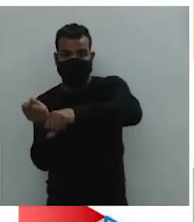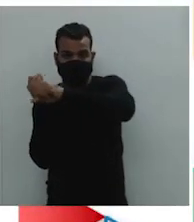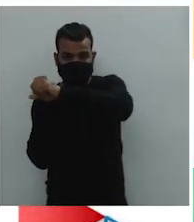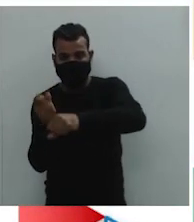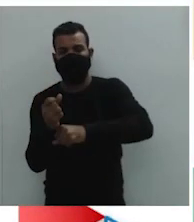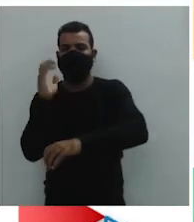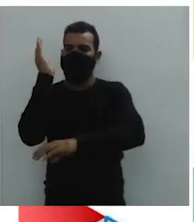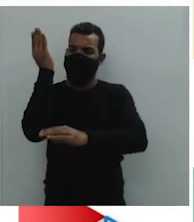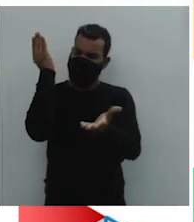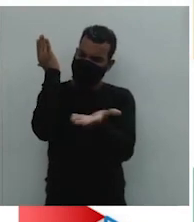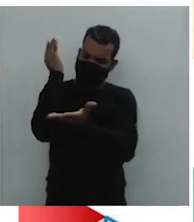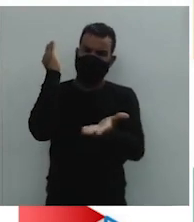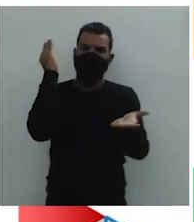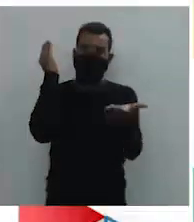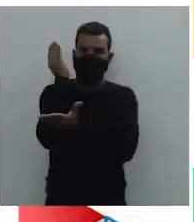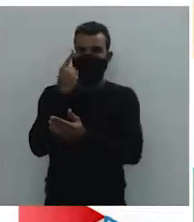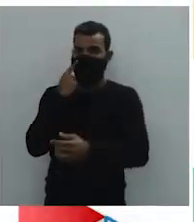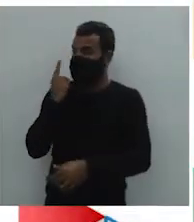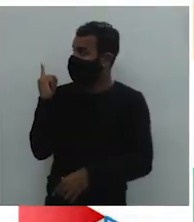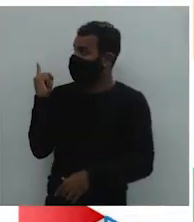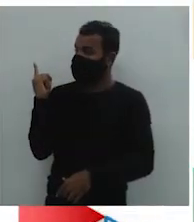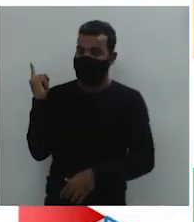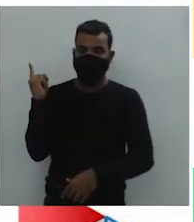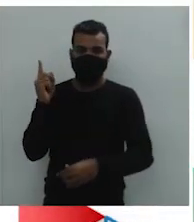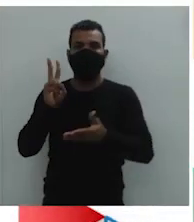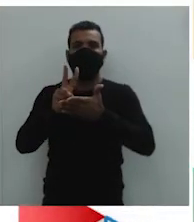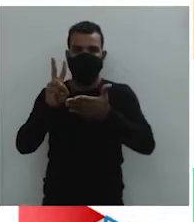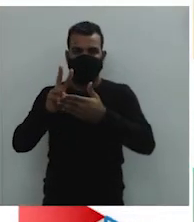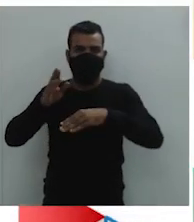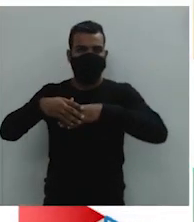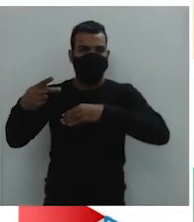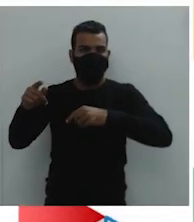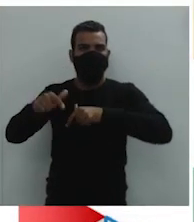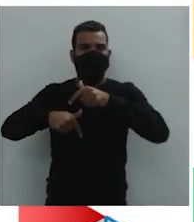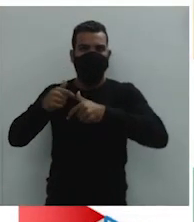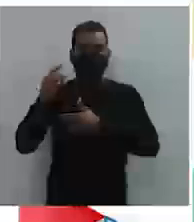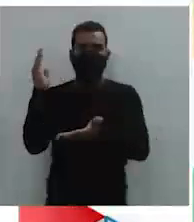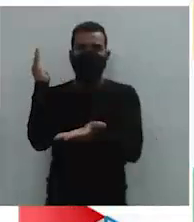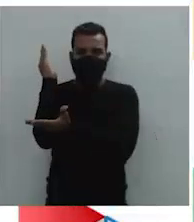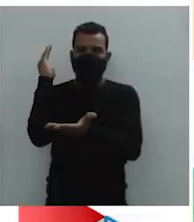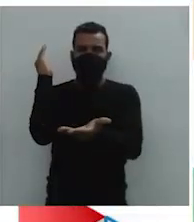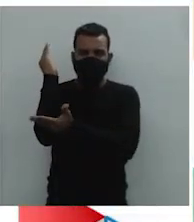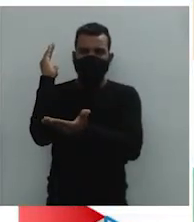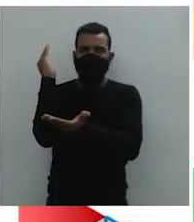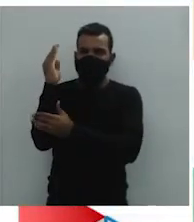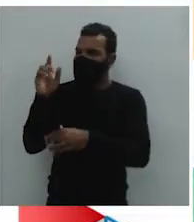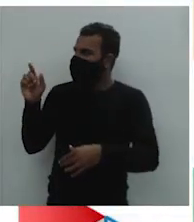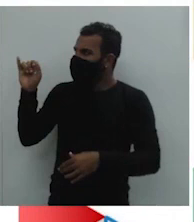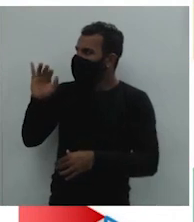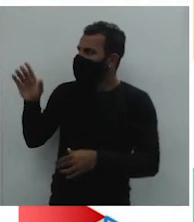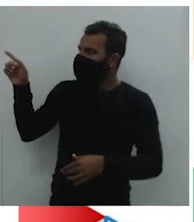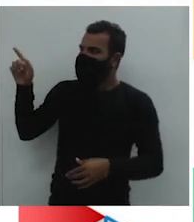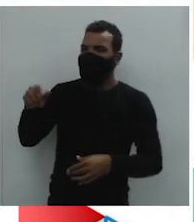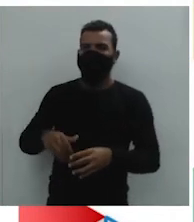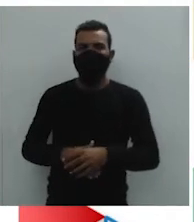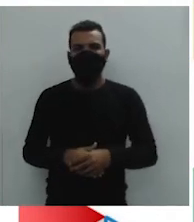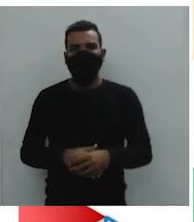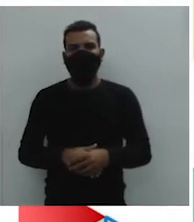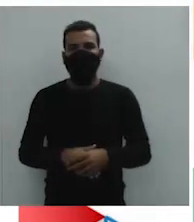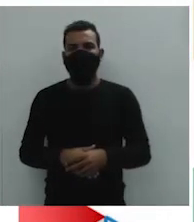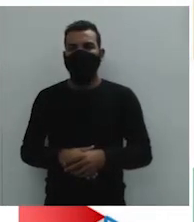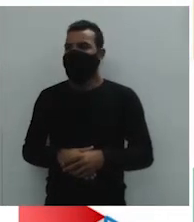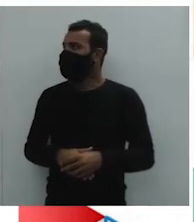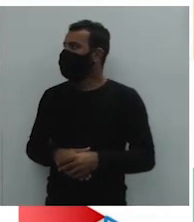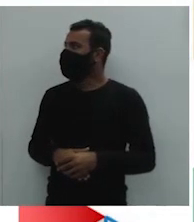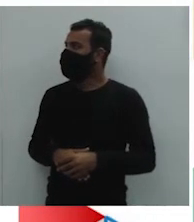cortavam as toras, que nem vocês podem acompanhar na própria foto, né? A imagem. Eles cortavam as